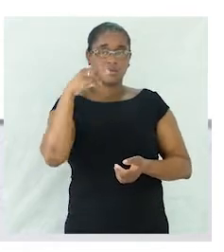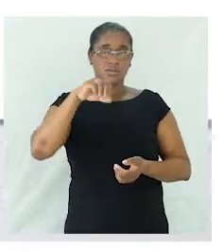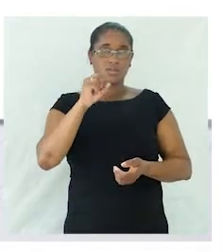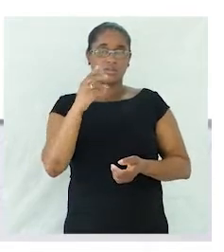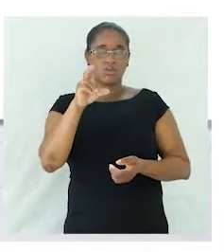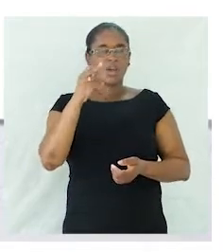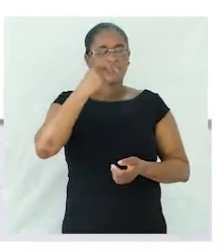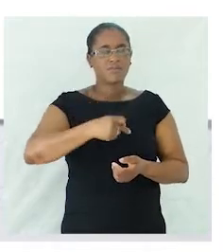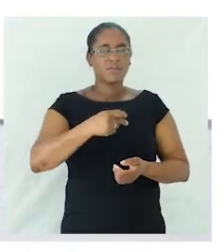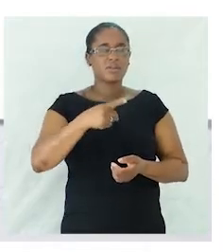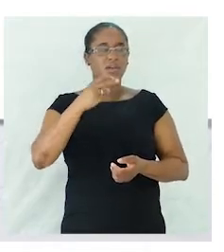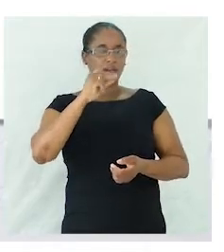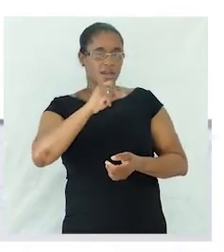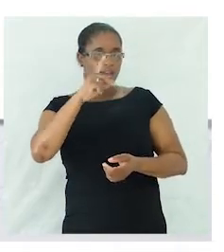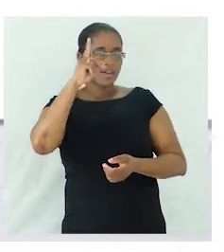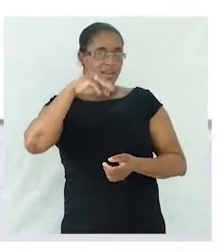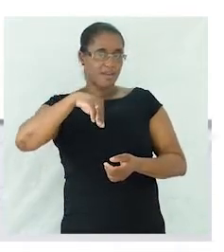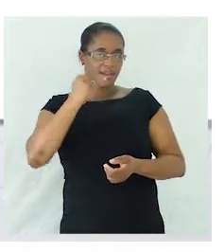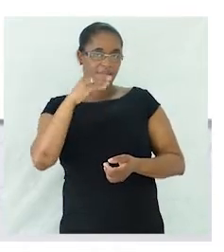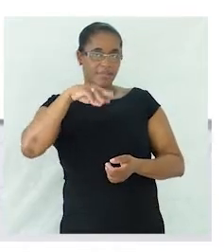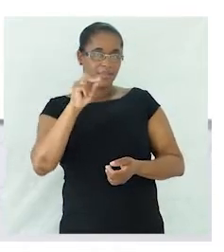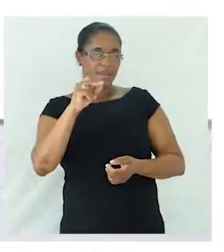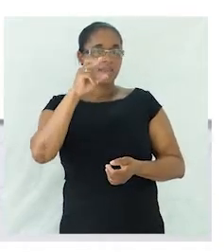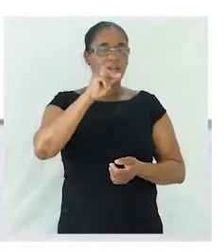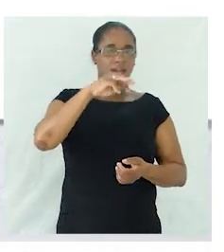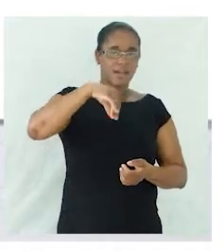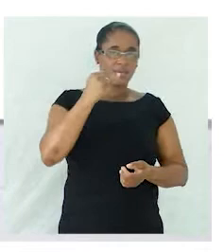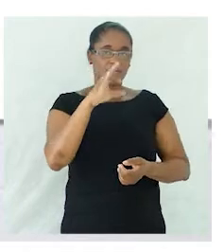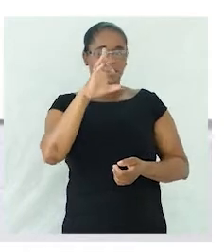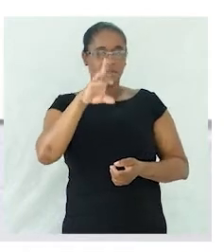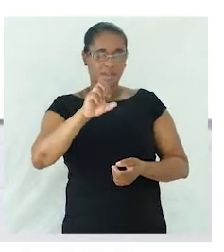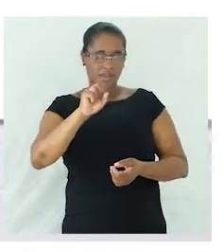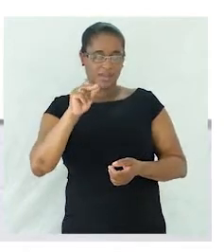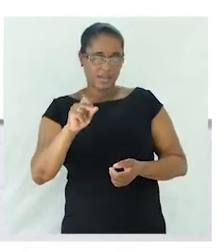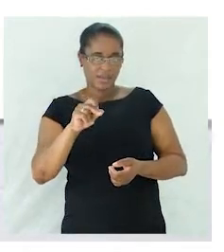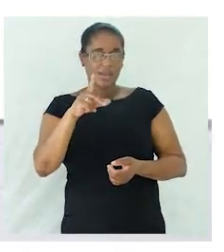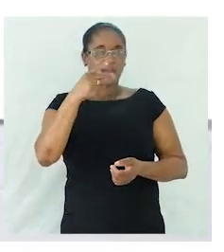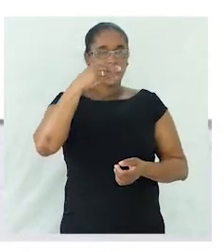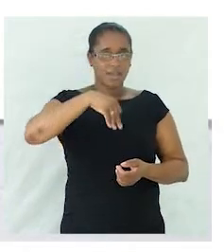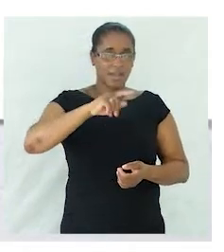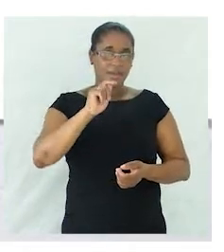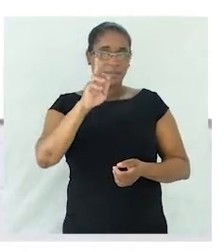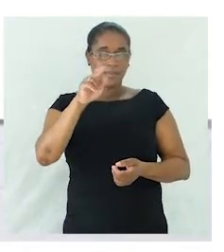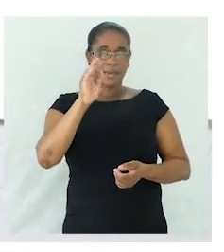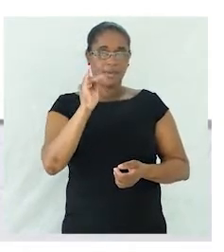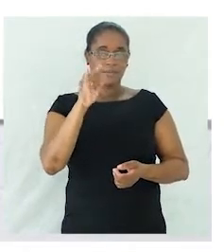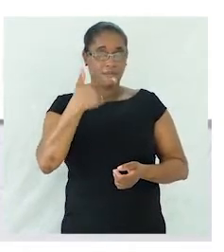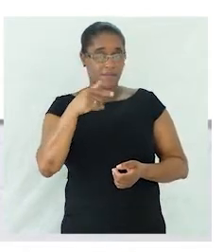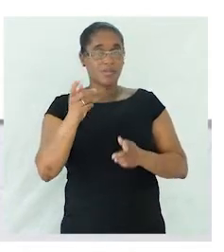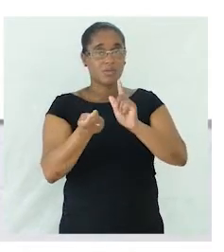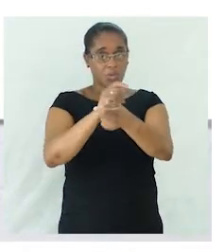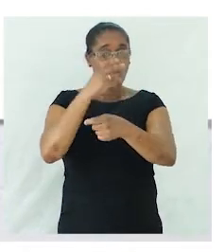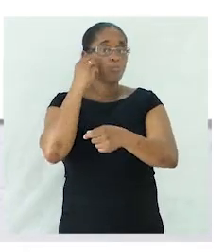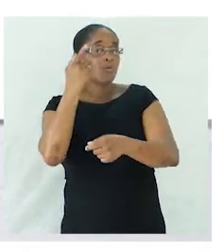minha amiga é perfeita uma frase declarativa aqui que a Daniela poderia também usar no seu